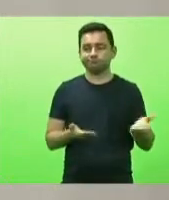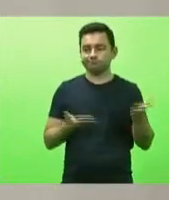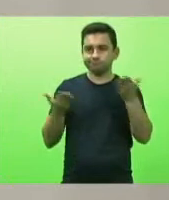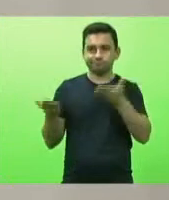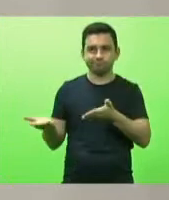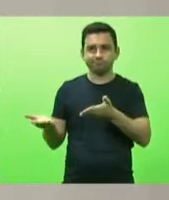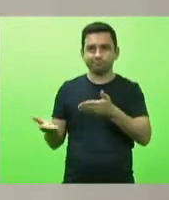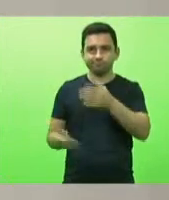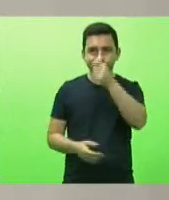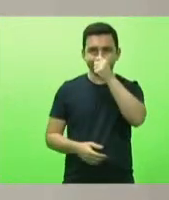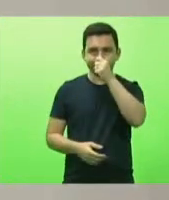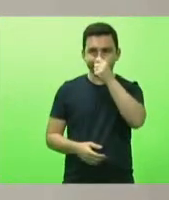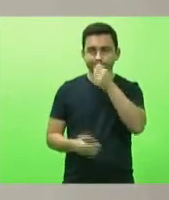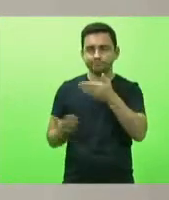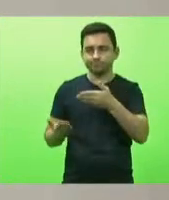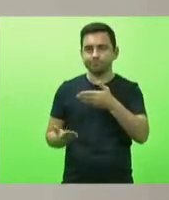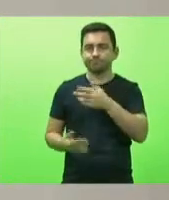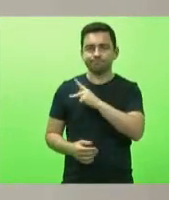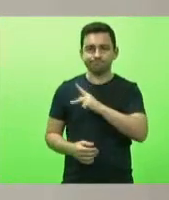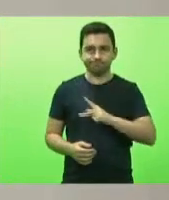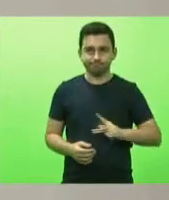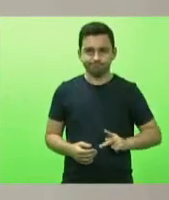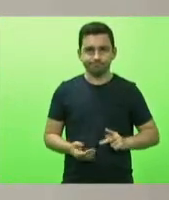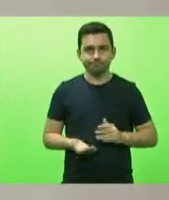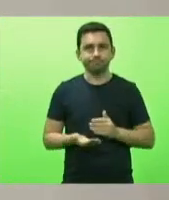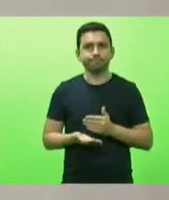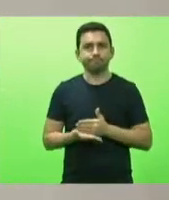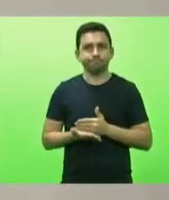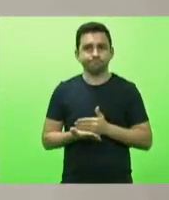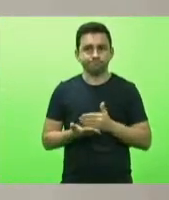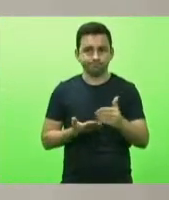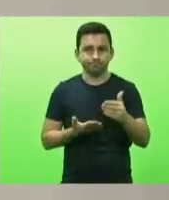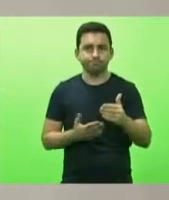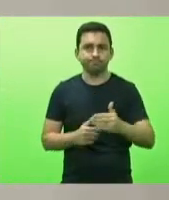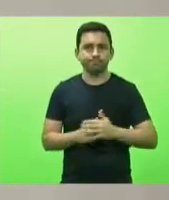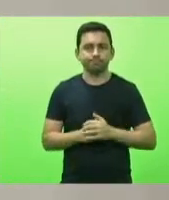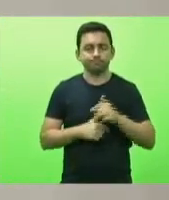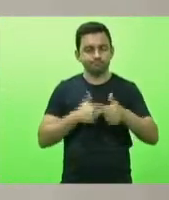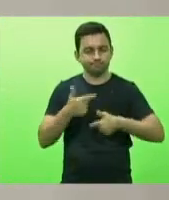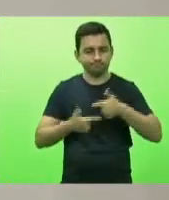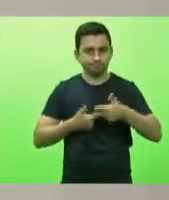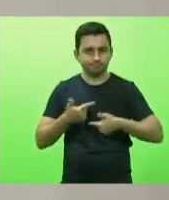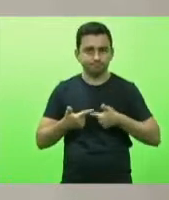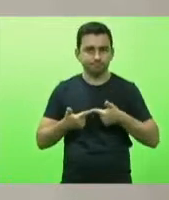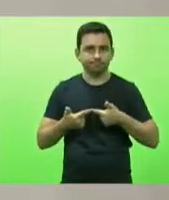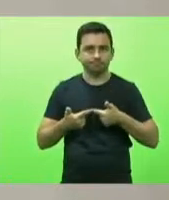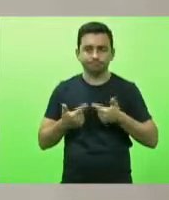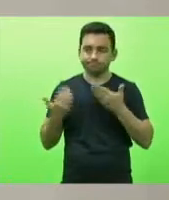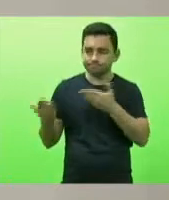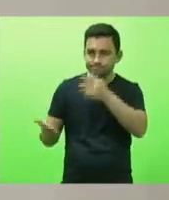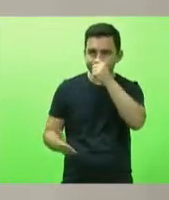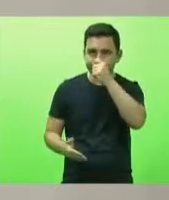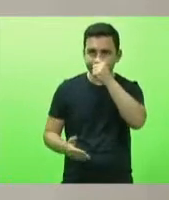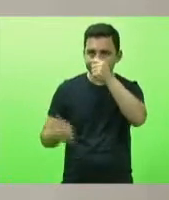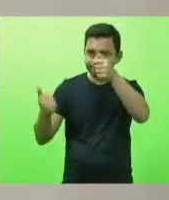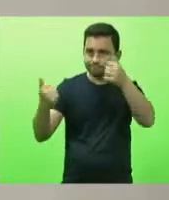João Amin para que possa fazer a presidência dos trabalhos com a palavra o deputado João Amin